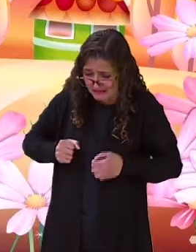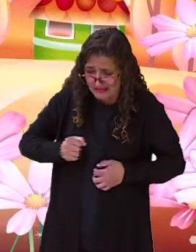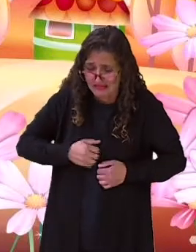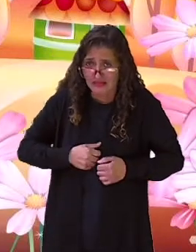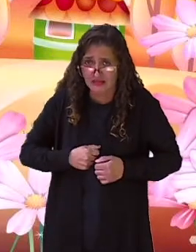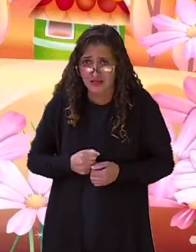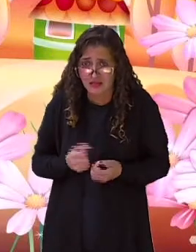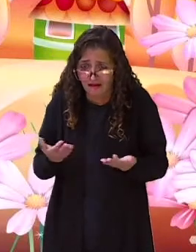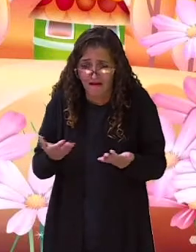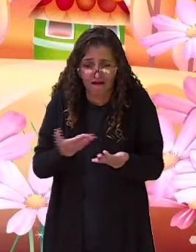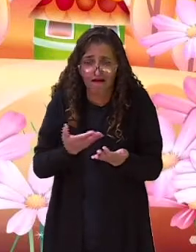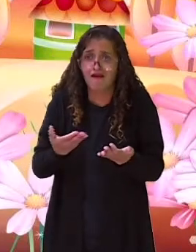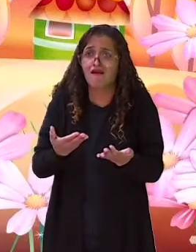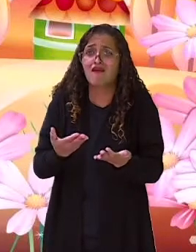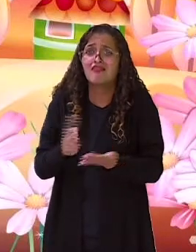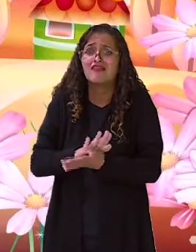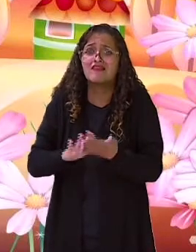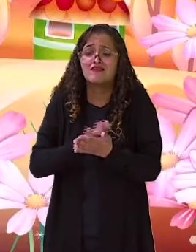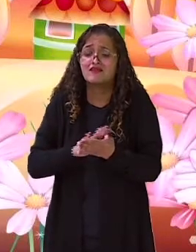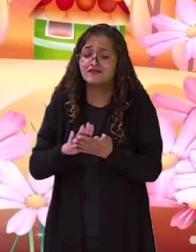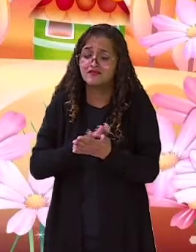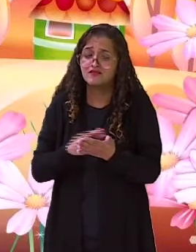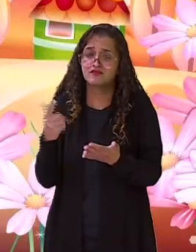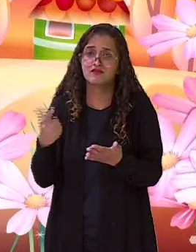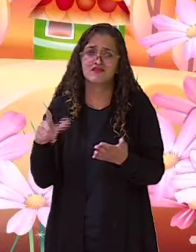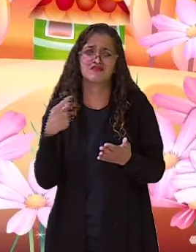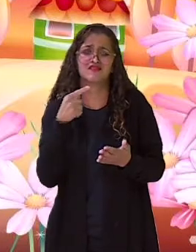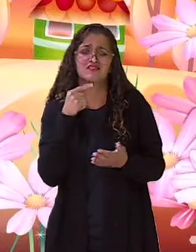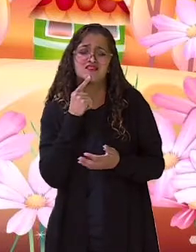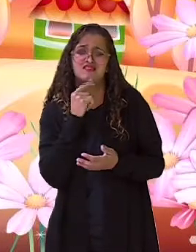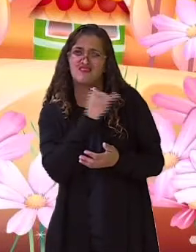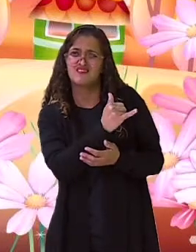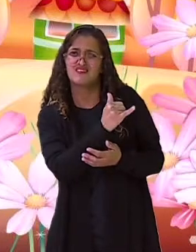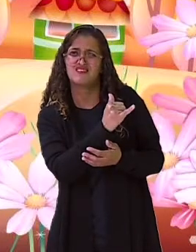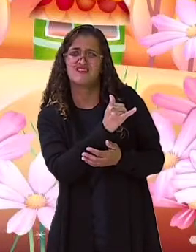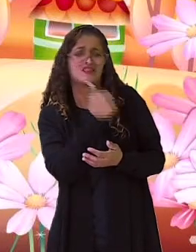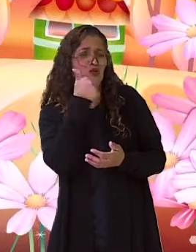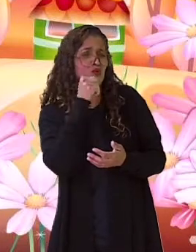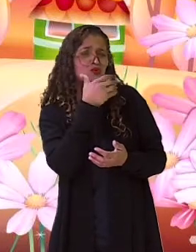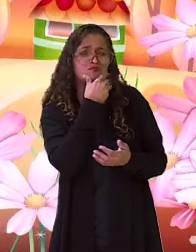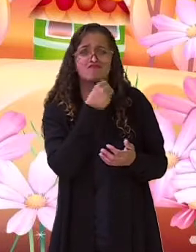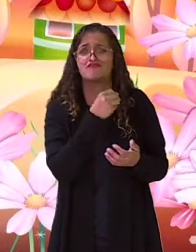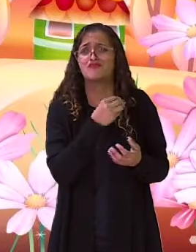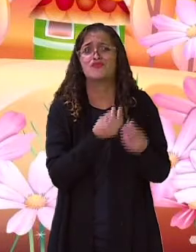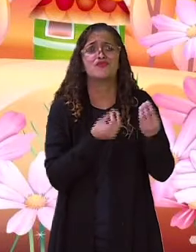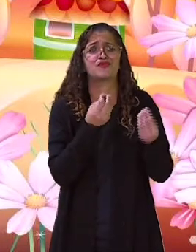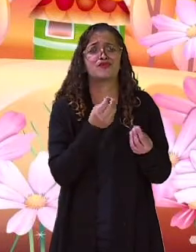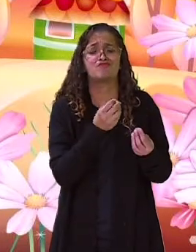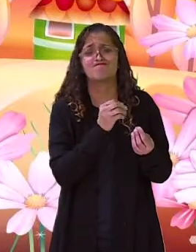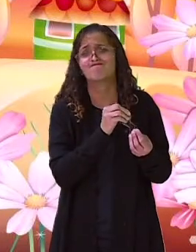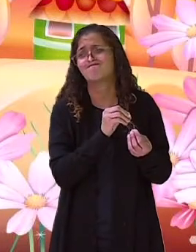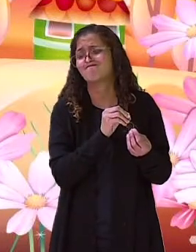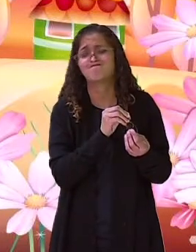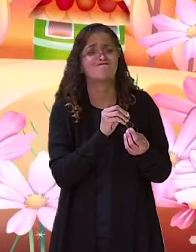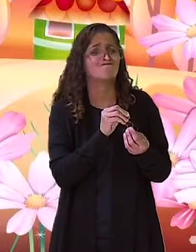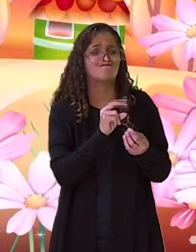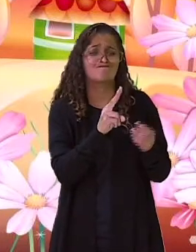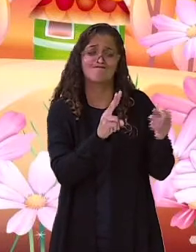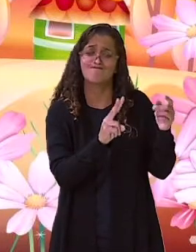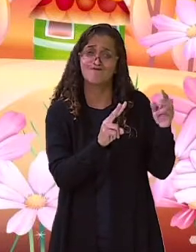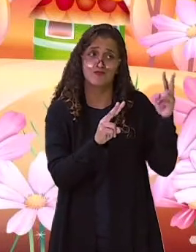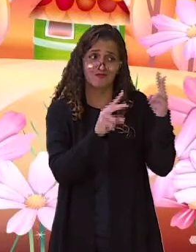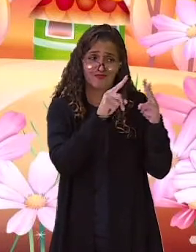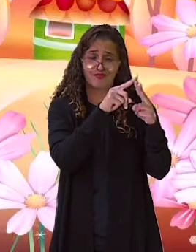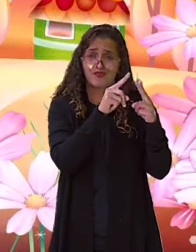mãos vazias. Envergonhado, preferiu não contar nada para a mulher, nem das duas moças, muito menos do